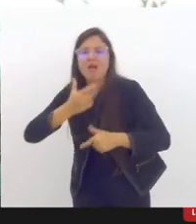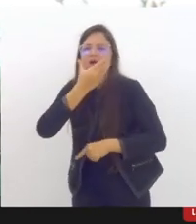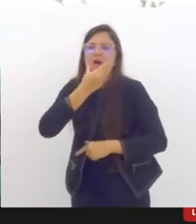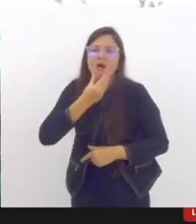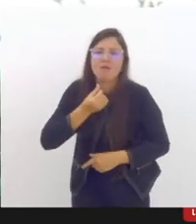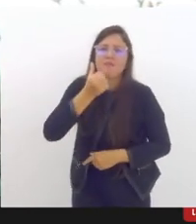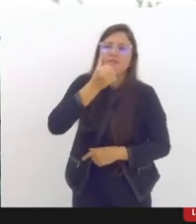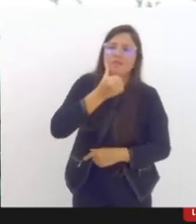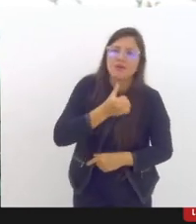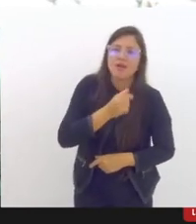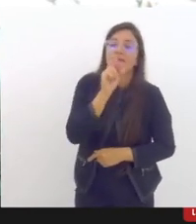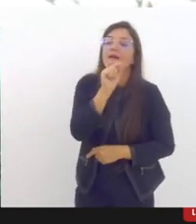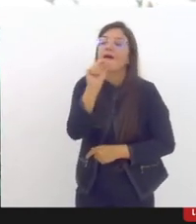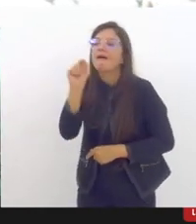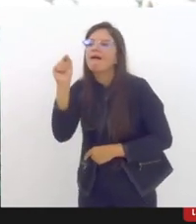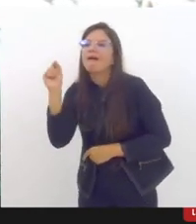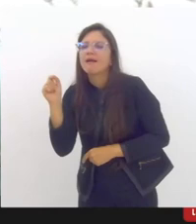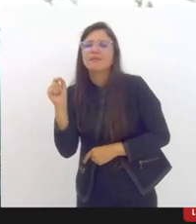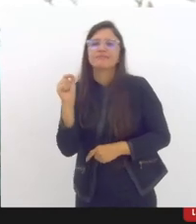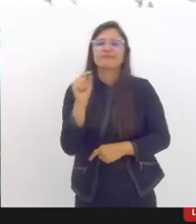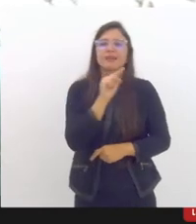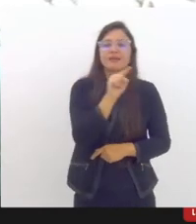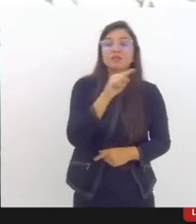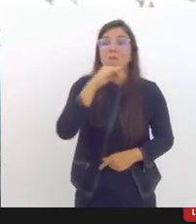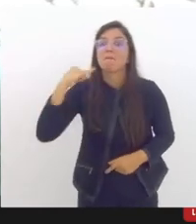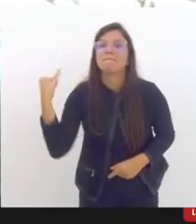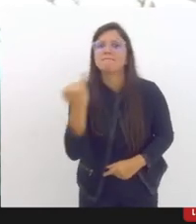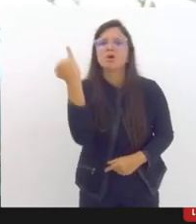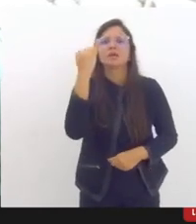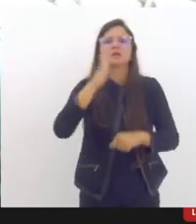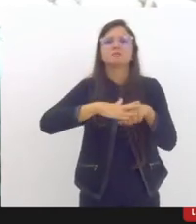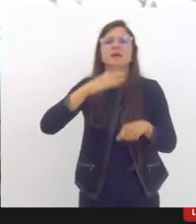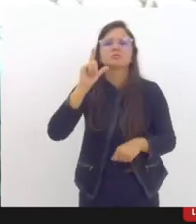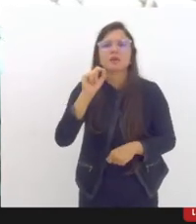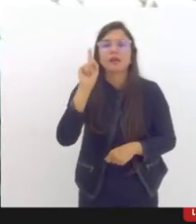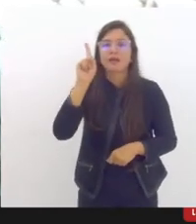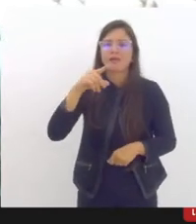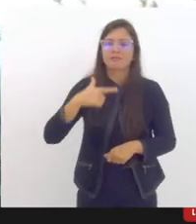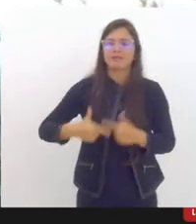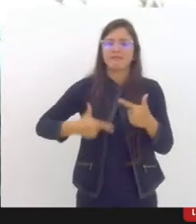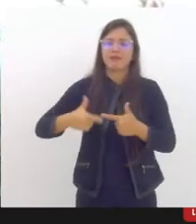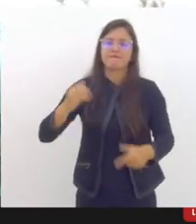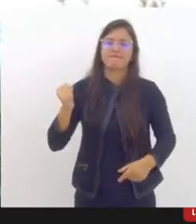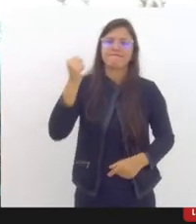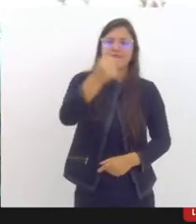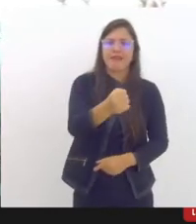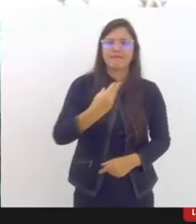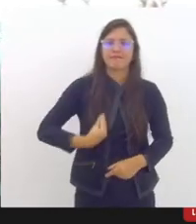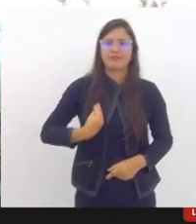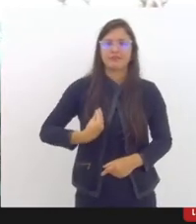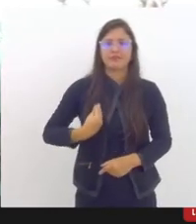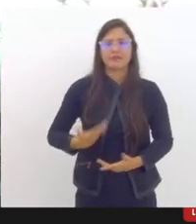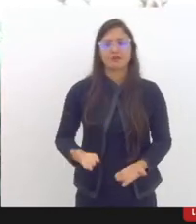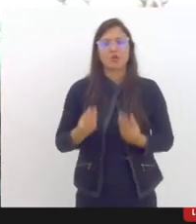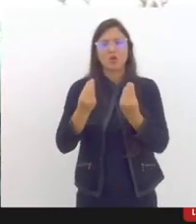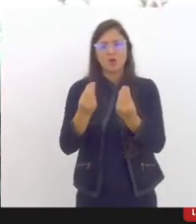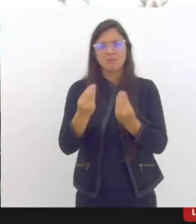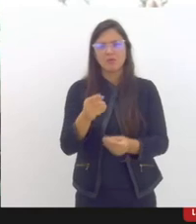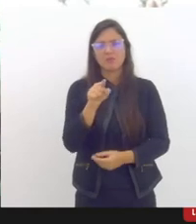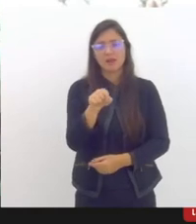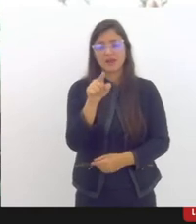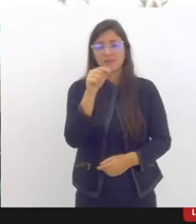então identificados como essenciais para trabalhos presenciais aí lembramos a morte do menino